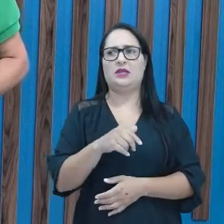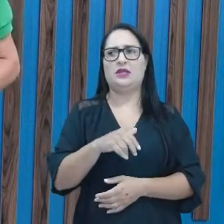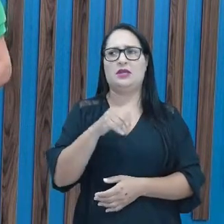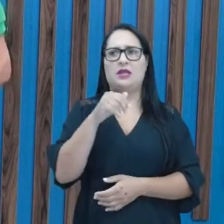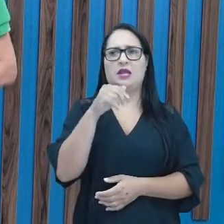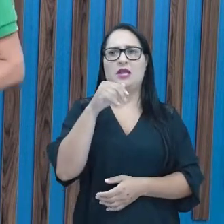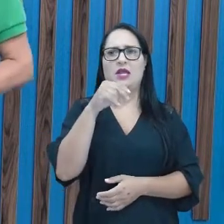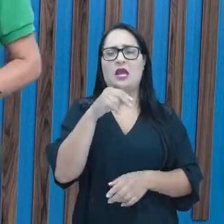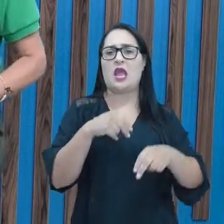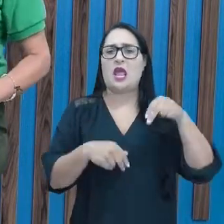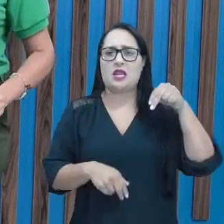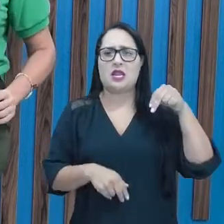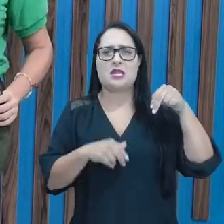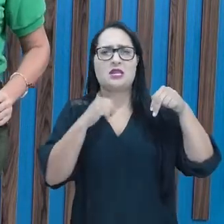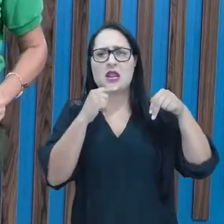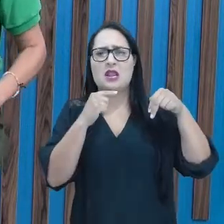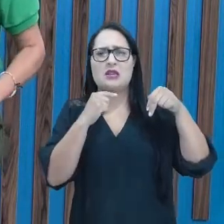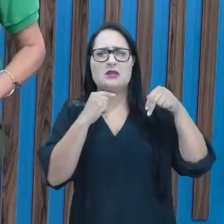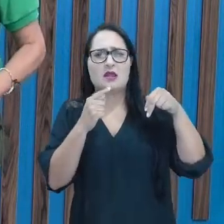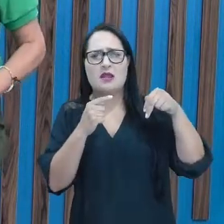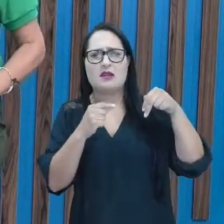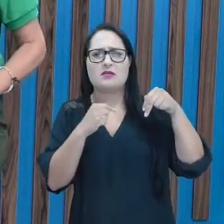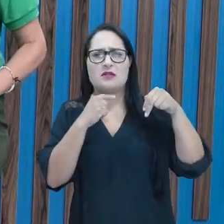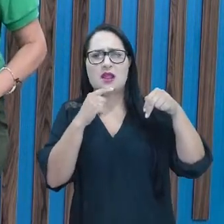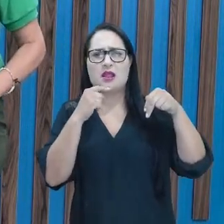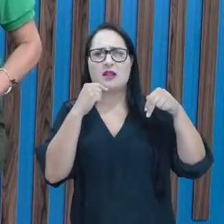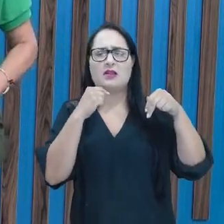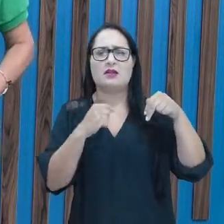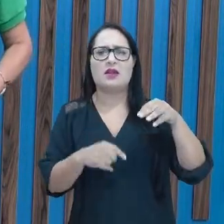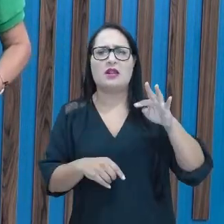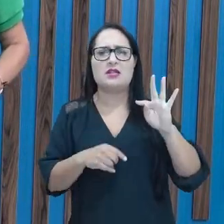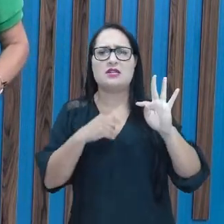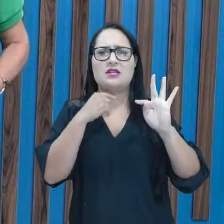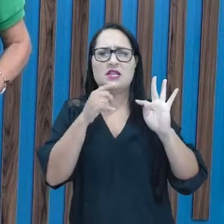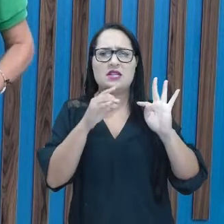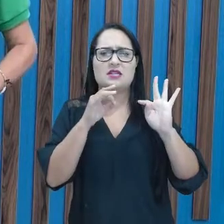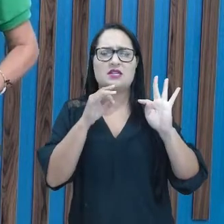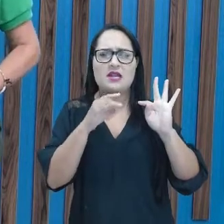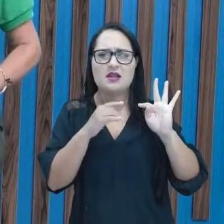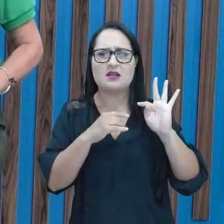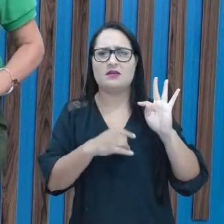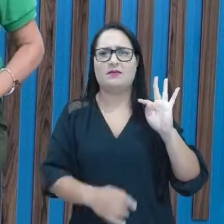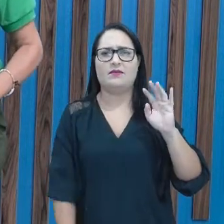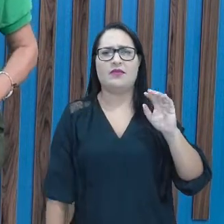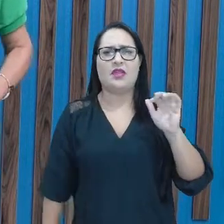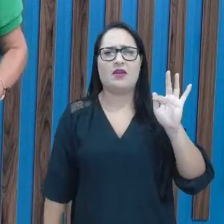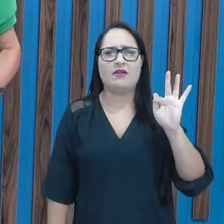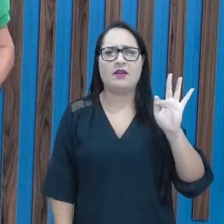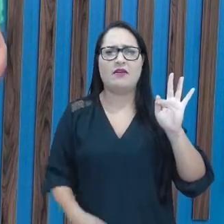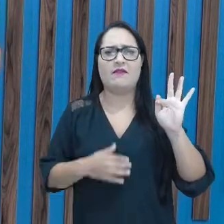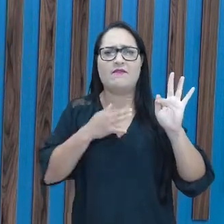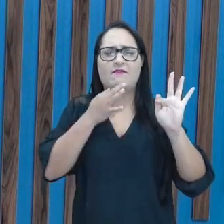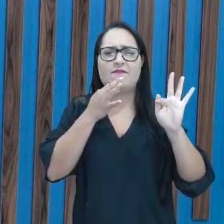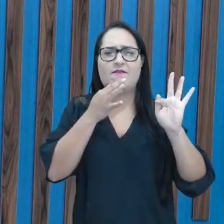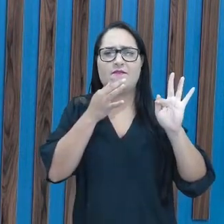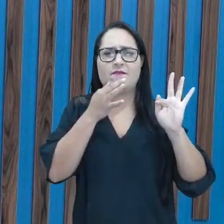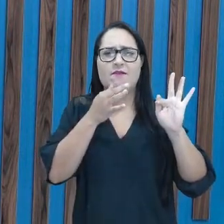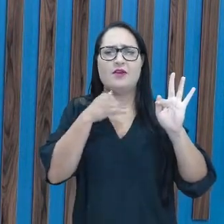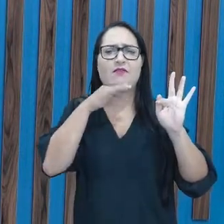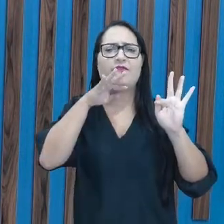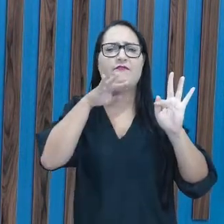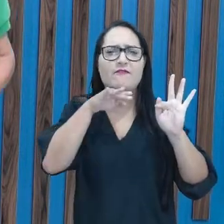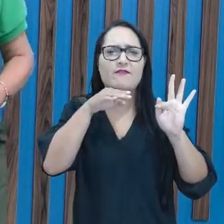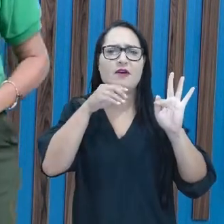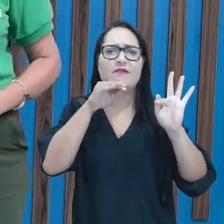N, som do N, N, som do T, T, som do F, F, percebam